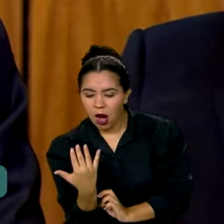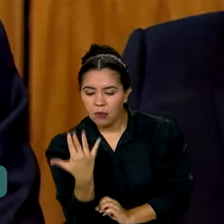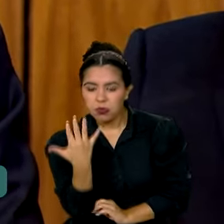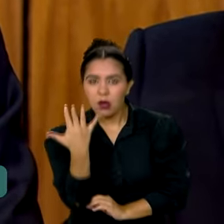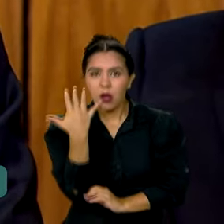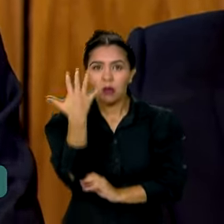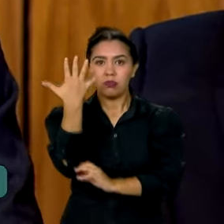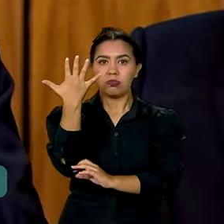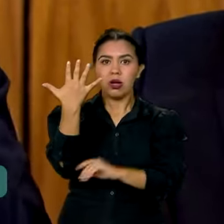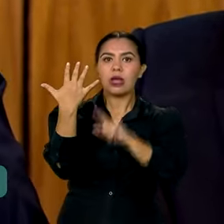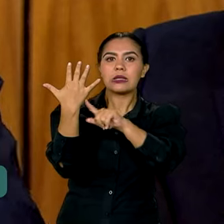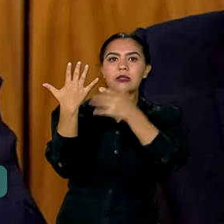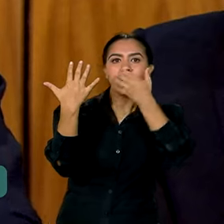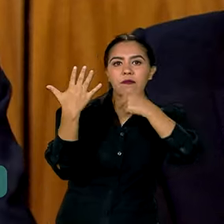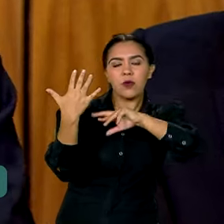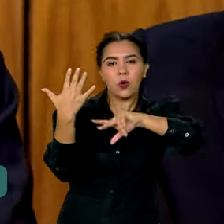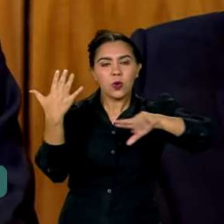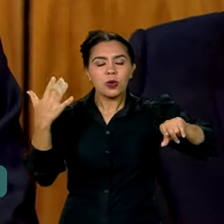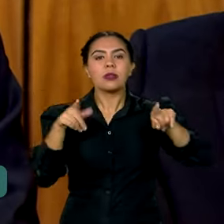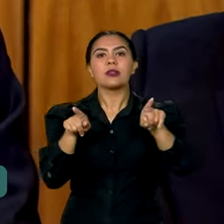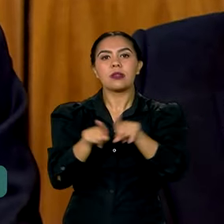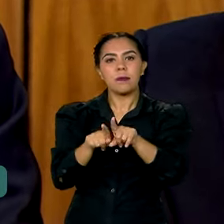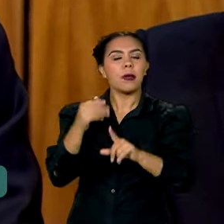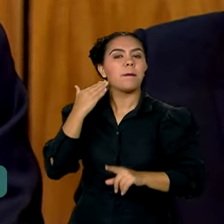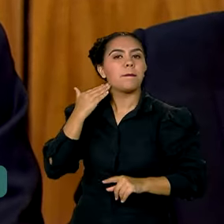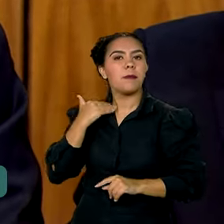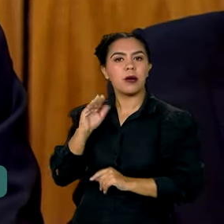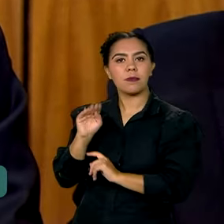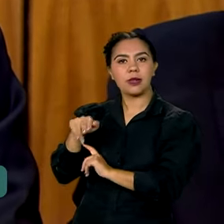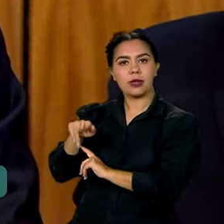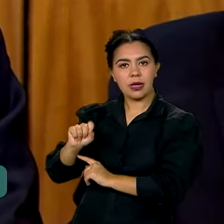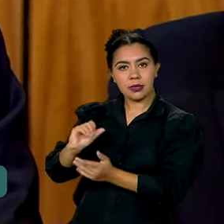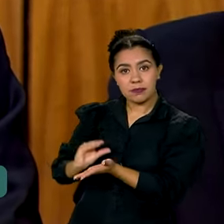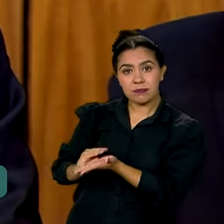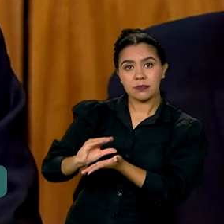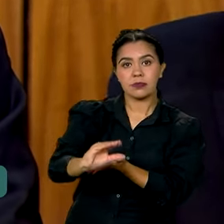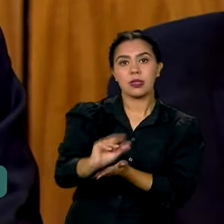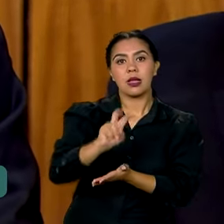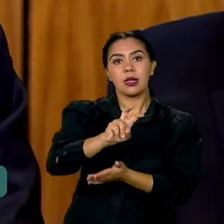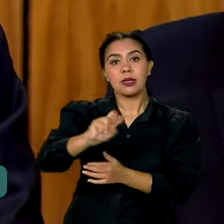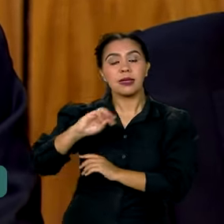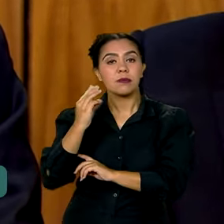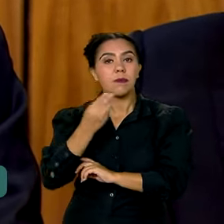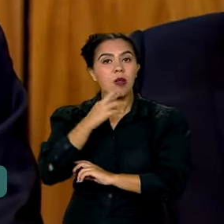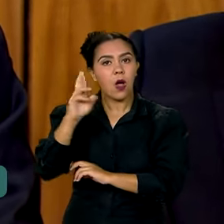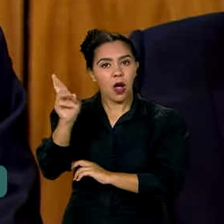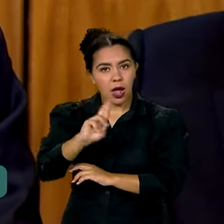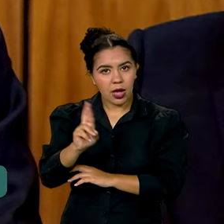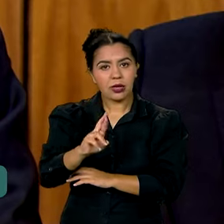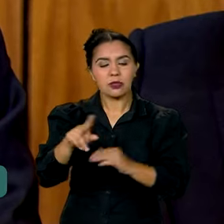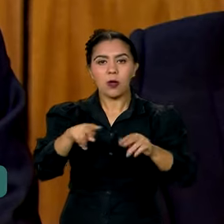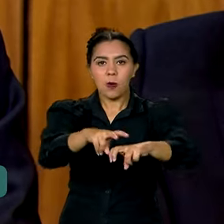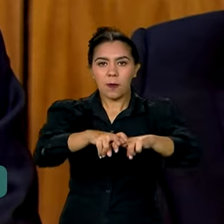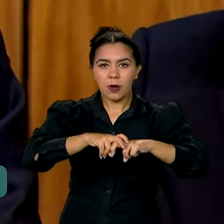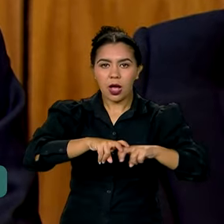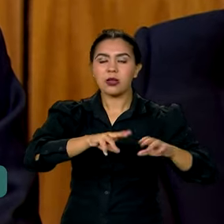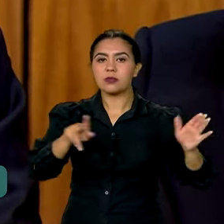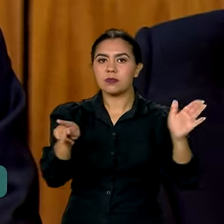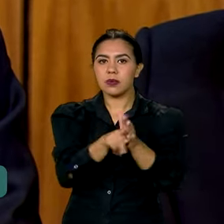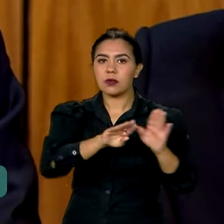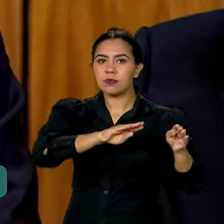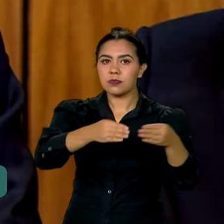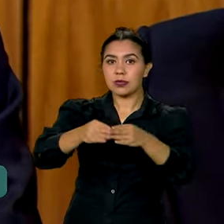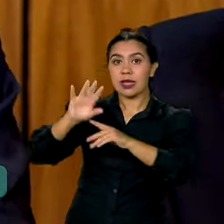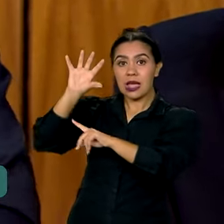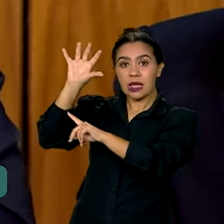produtivas. E o BNDES está incorporando mais 500 milhões de reais de linha de crédito pelo Fundo Clima, com uma taxa de 1%